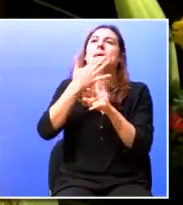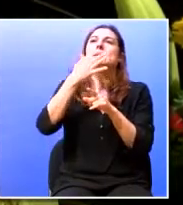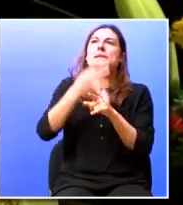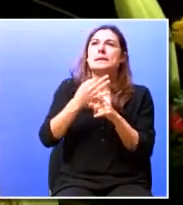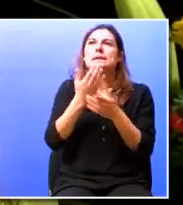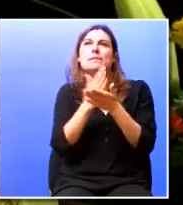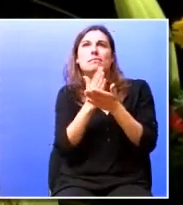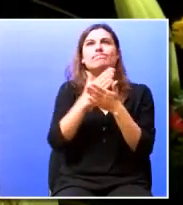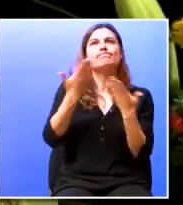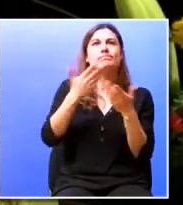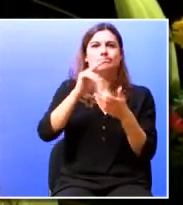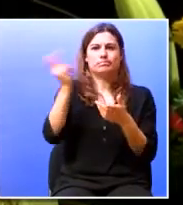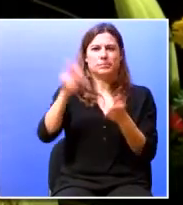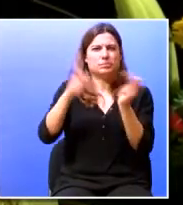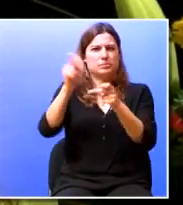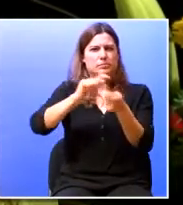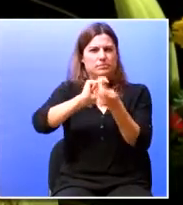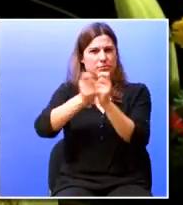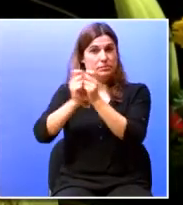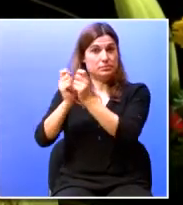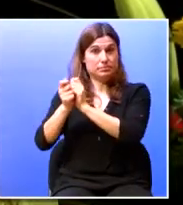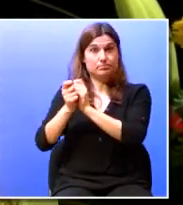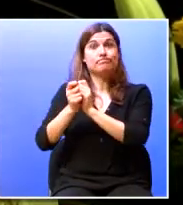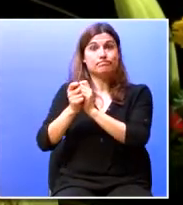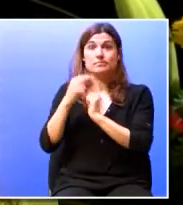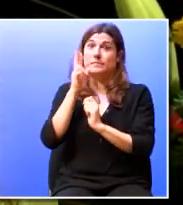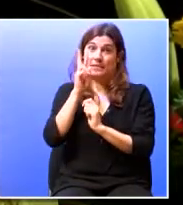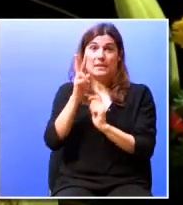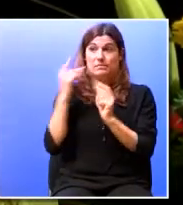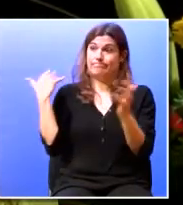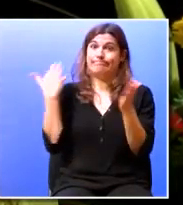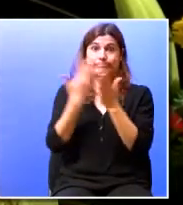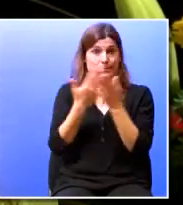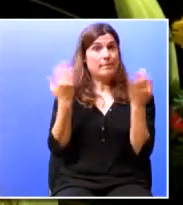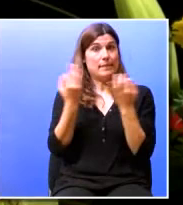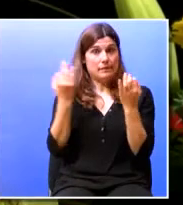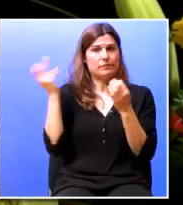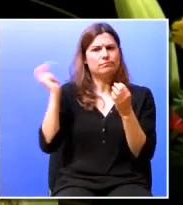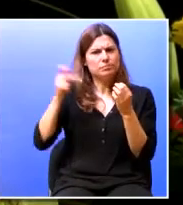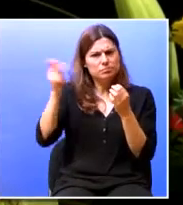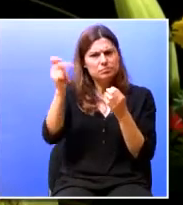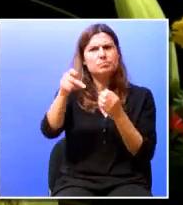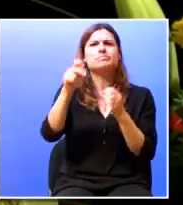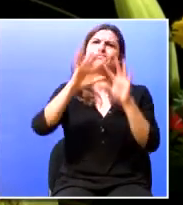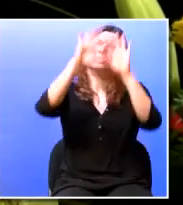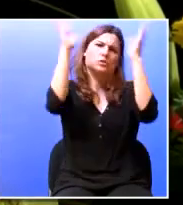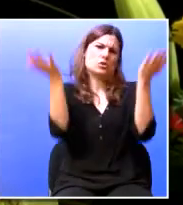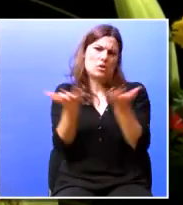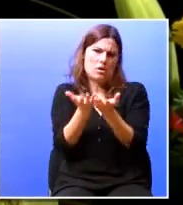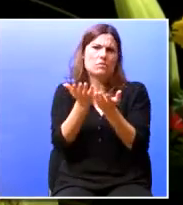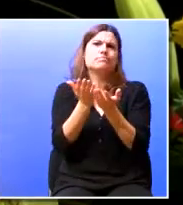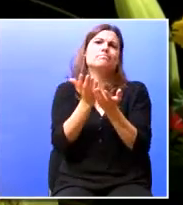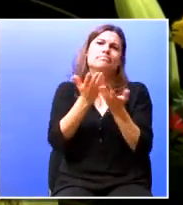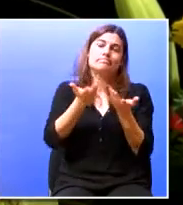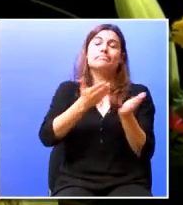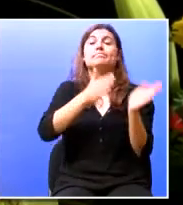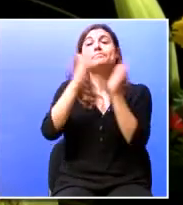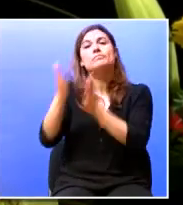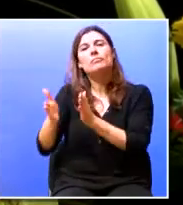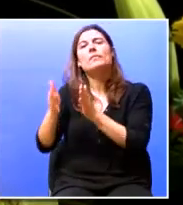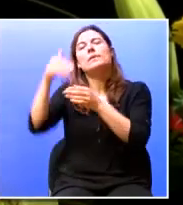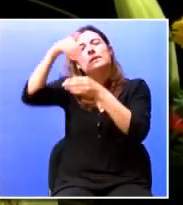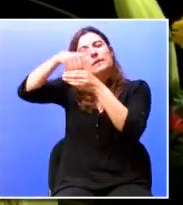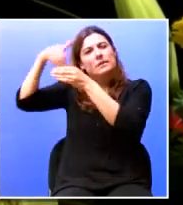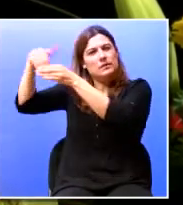as mudanças que temos assistido, ao nível global, e particularmente nas